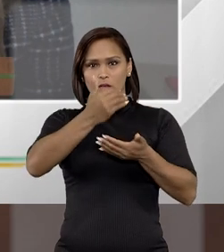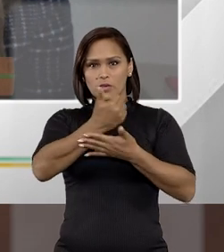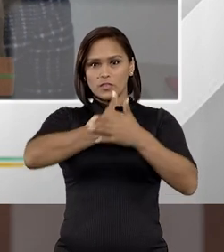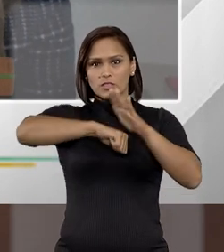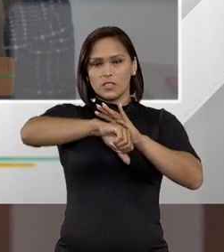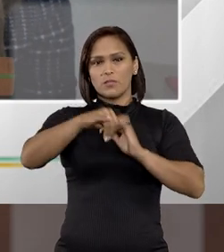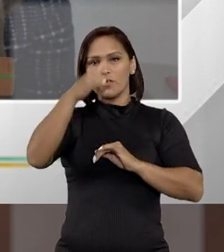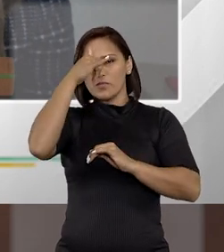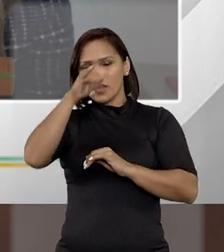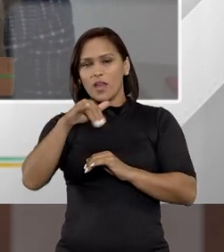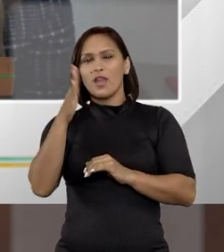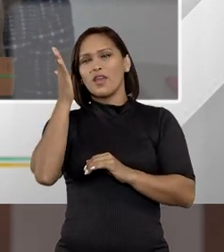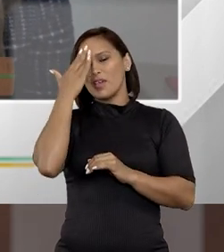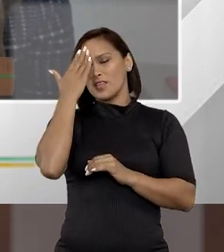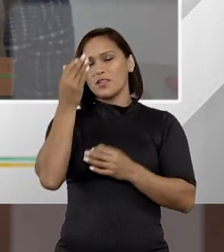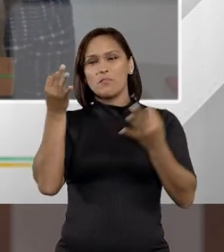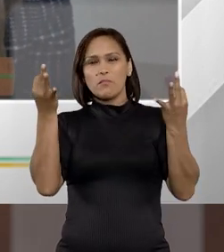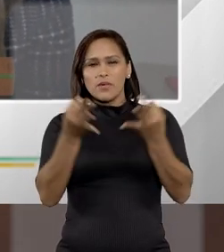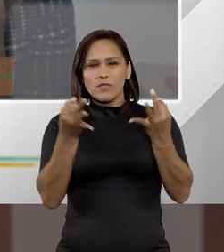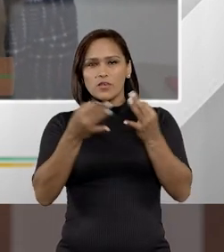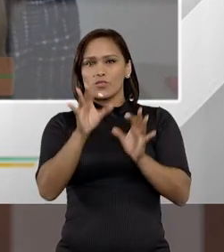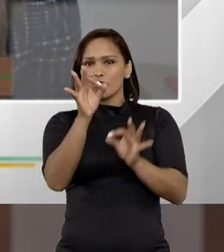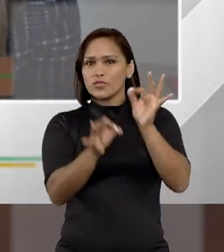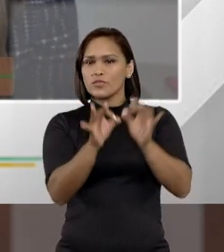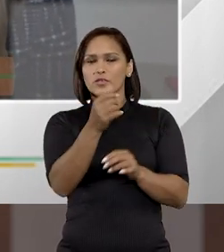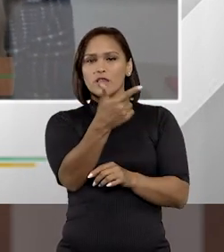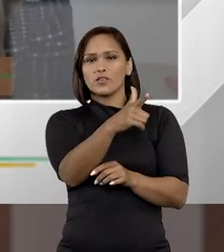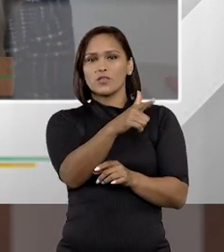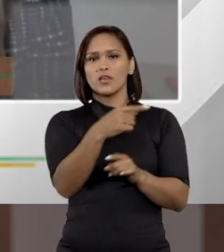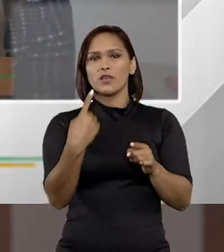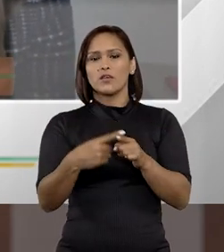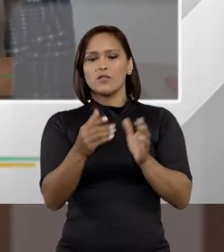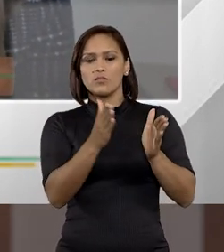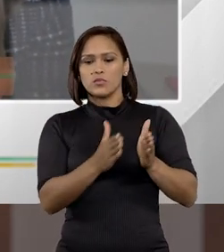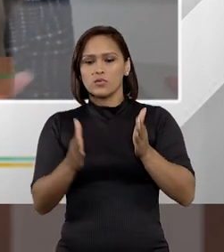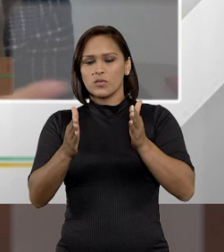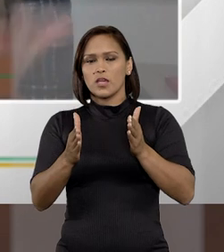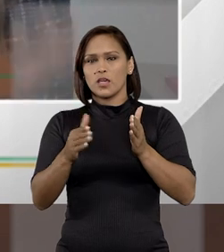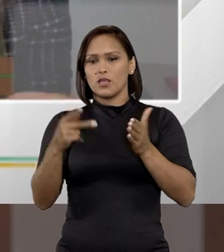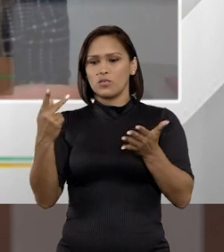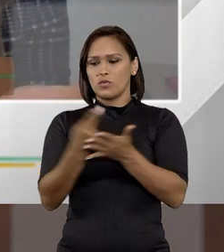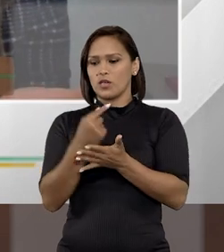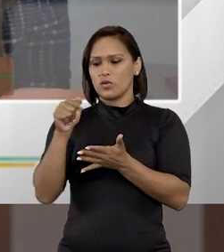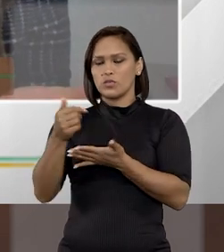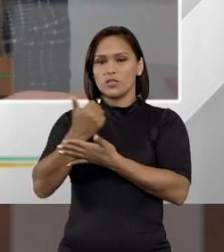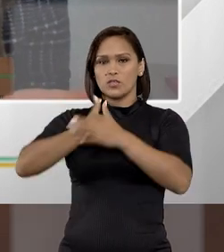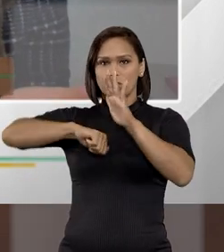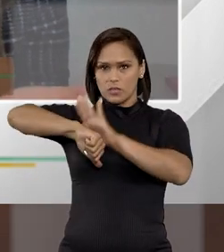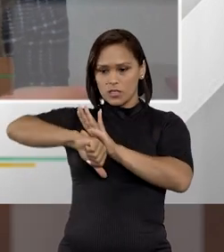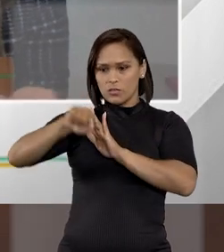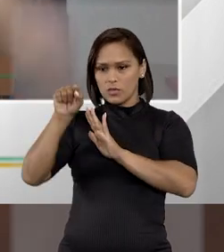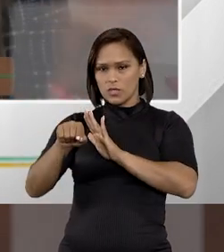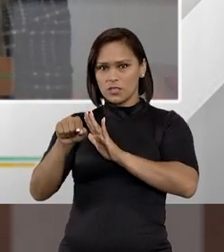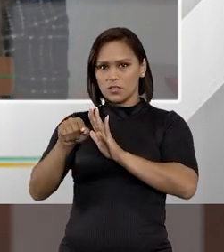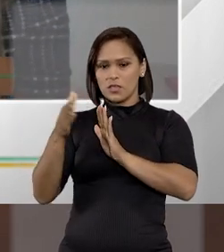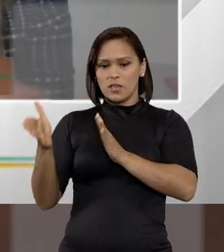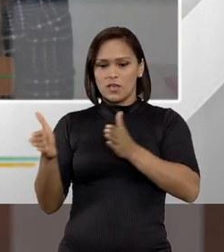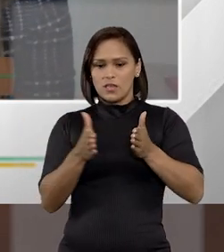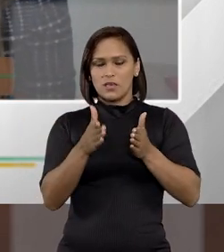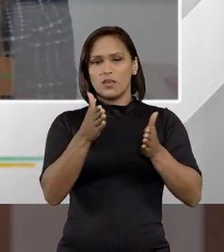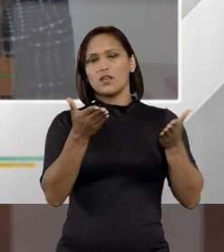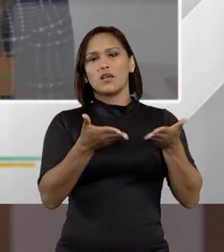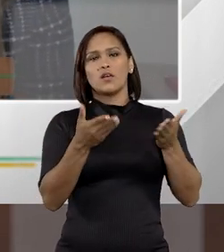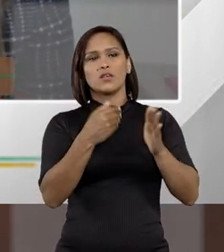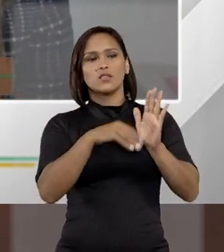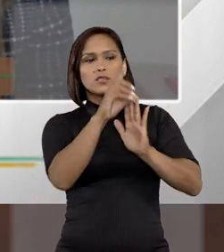anticrime, bem corretamente tem entendido que não há justificativa, porque eu não tenho contemporaneidade entre o fato, né? O crime cometido e